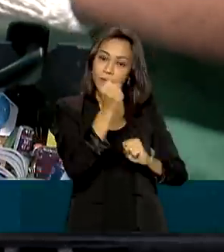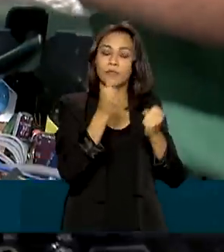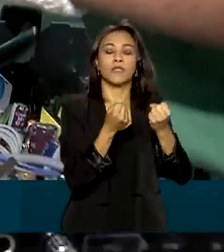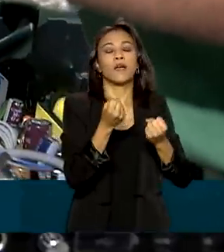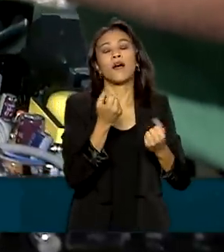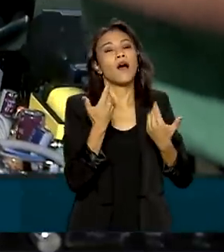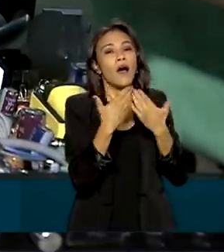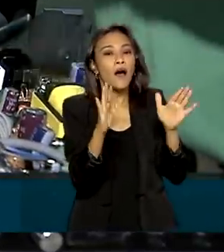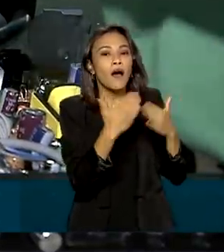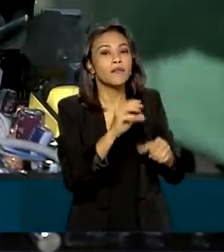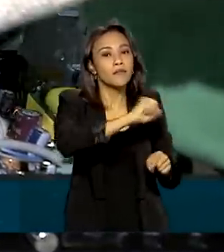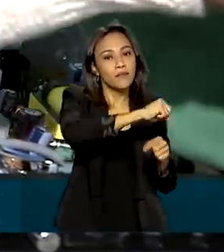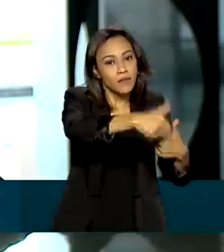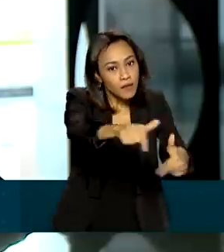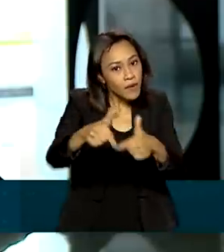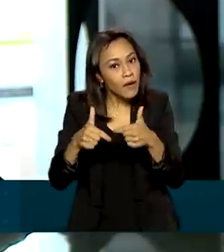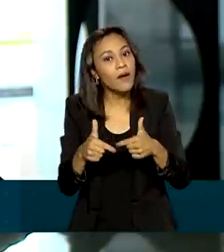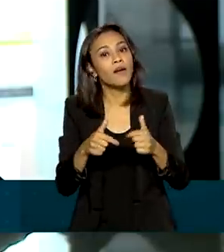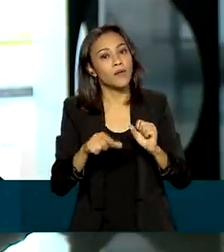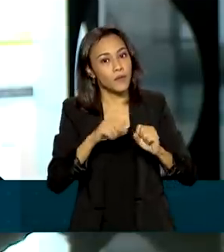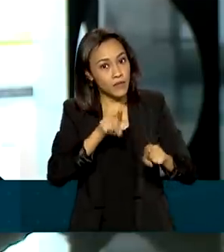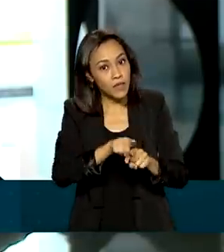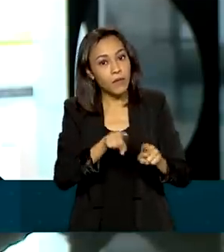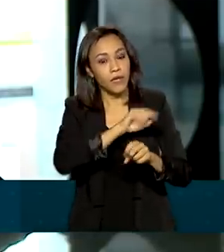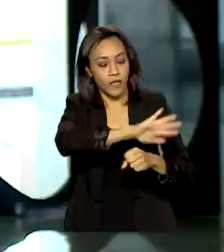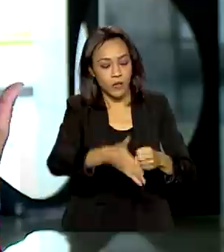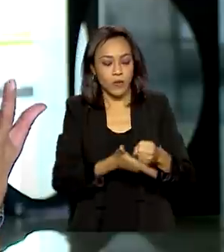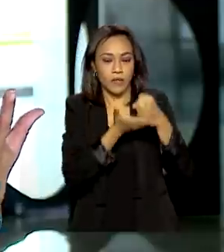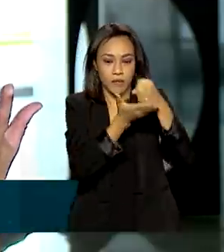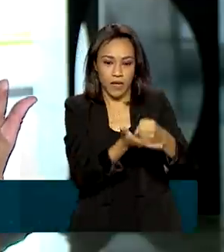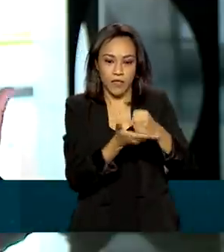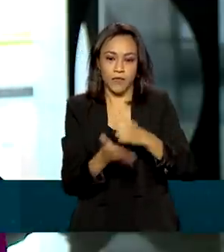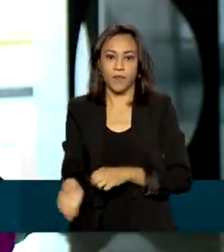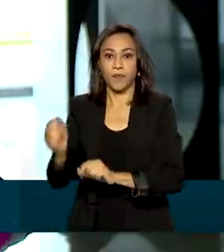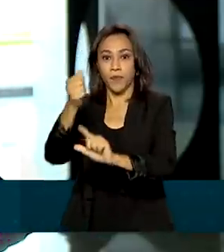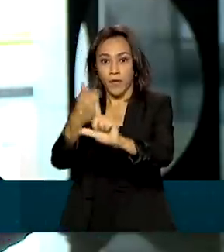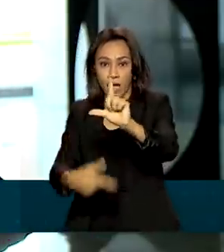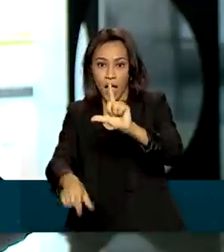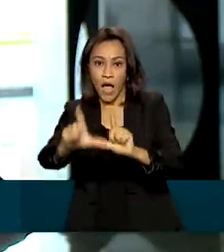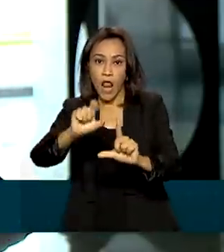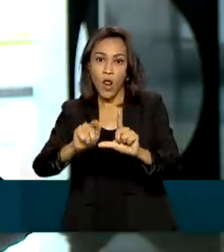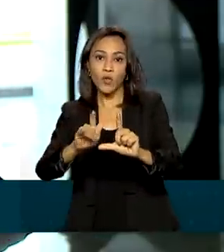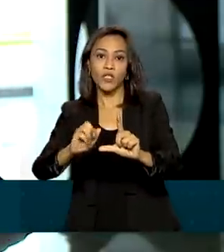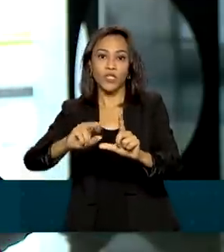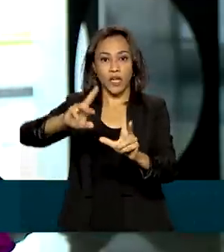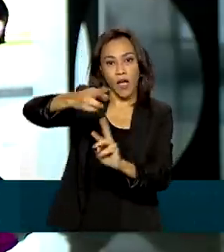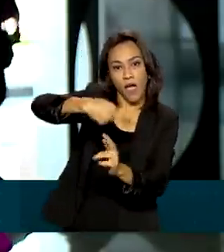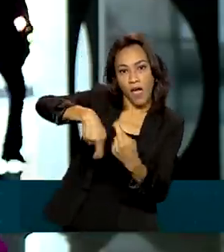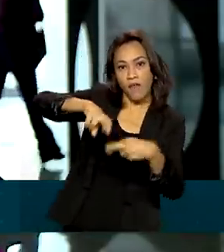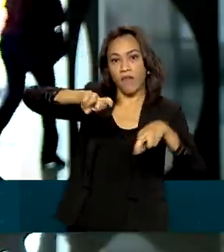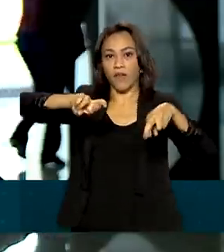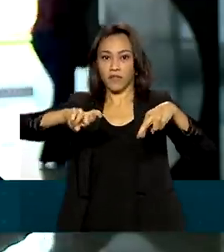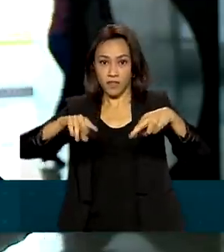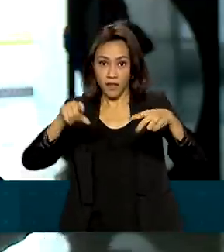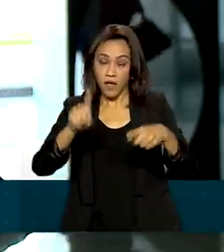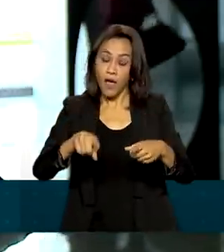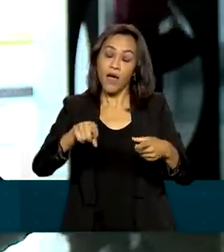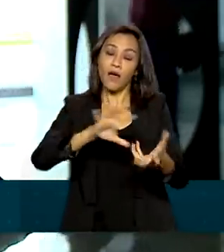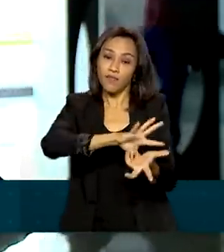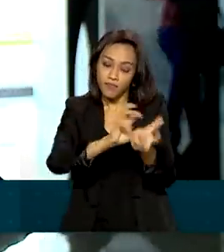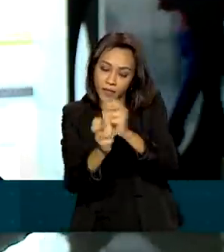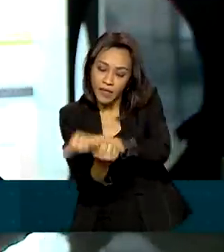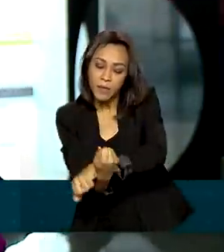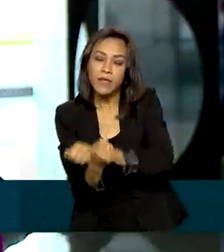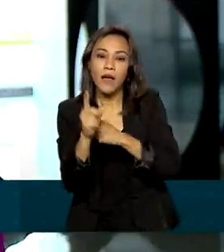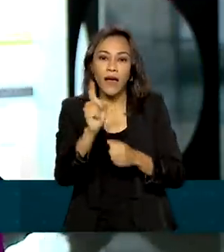renda com sustentabilidade. O sistema de logística reversa foi implantado pelo governo federal em 2020 e faz parte do Lixão